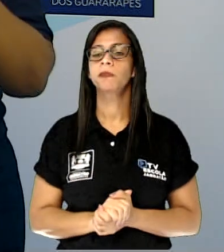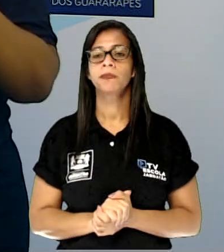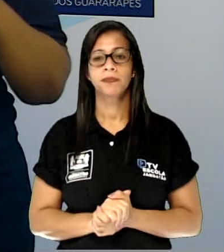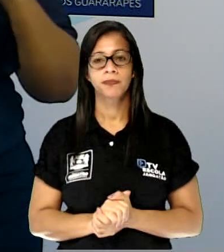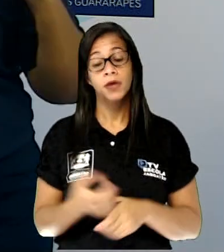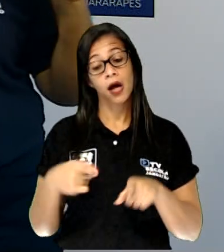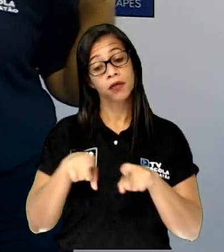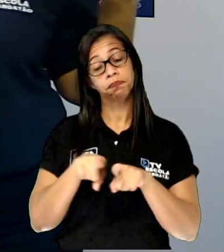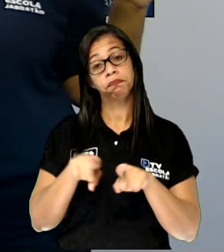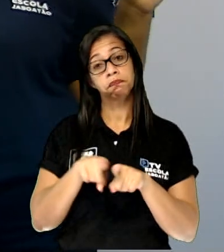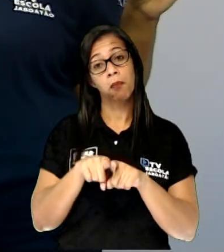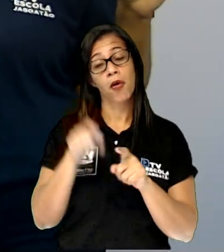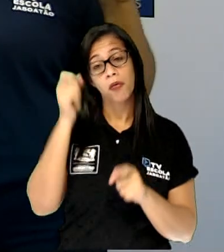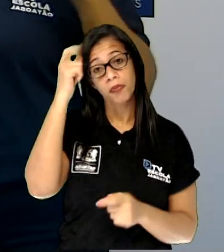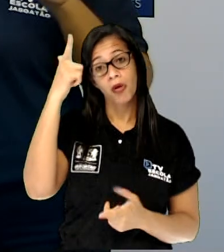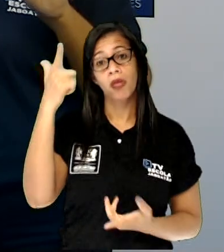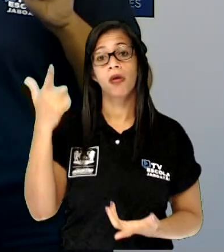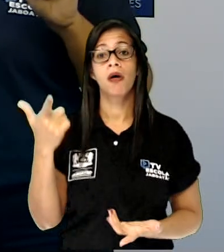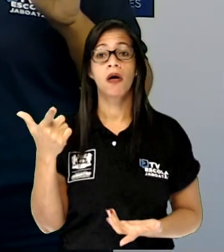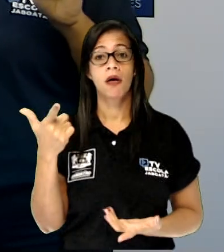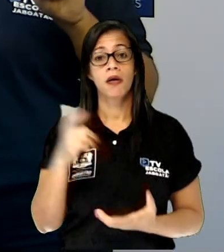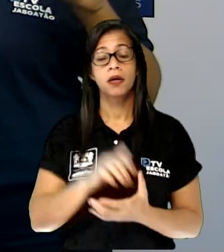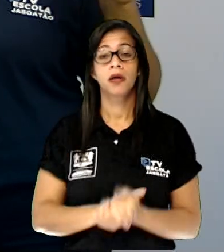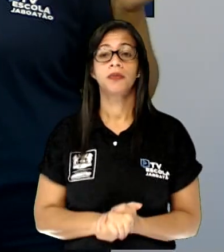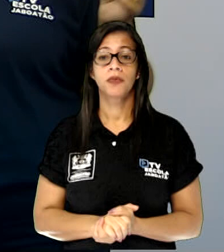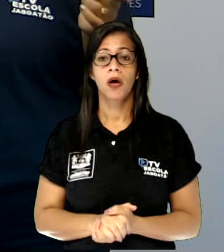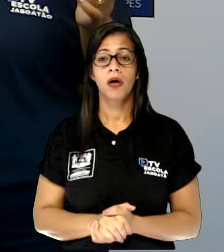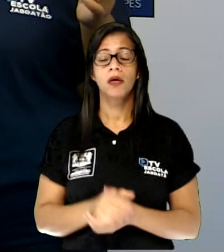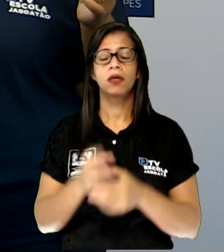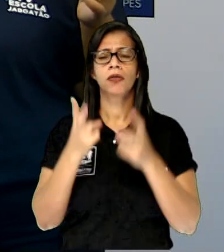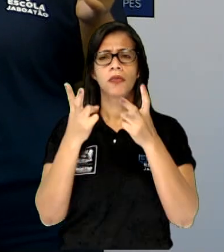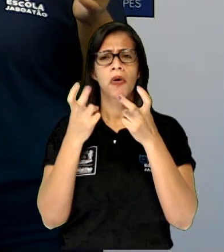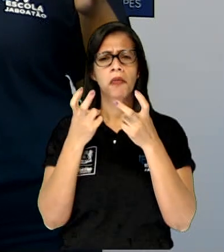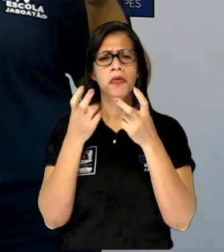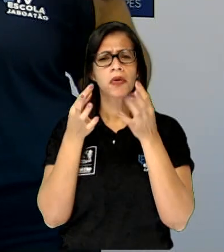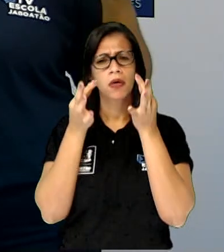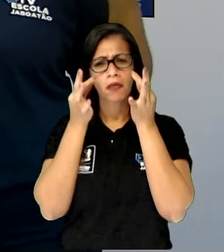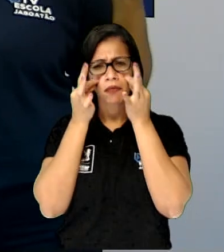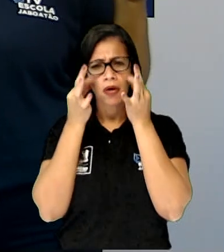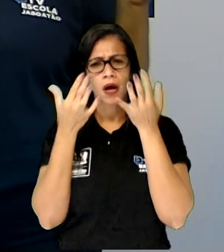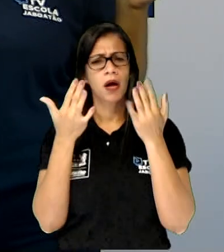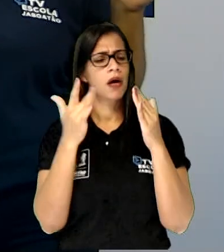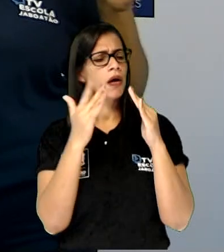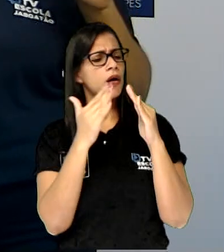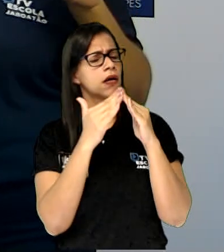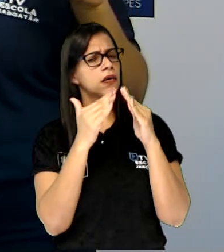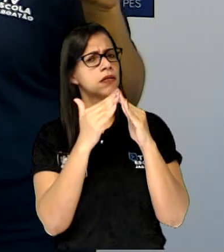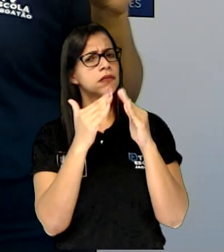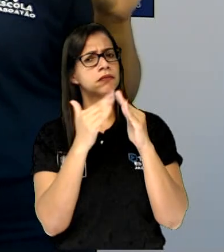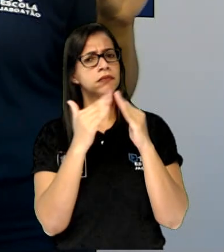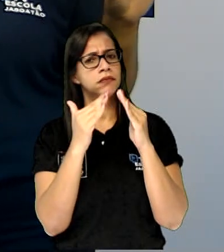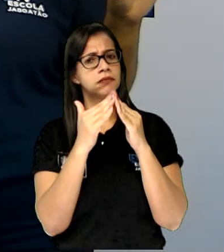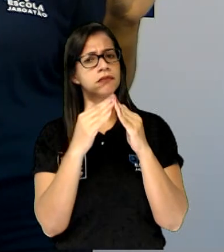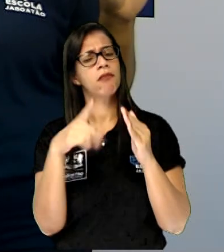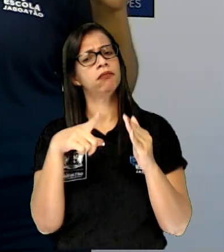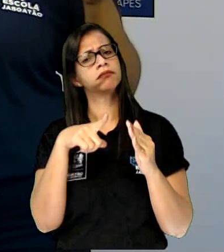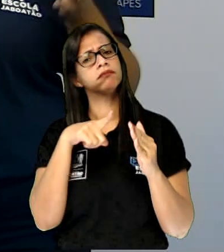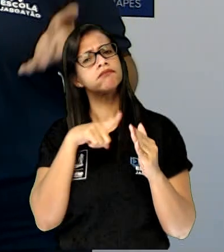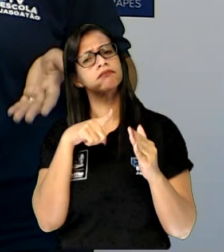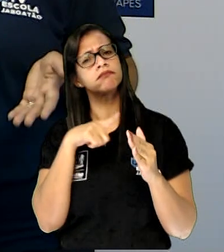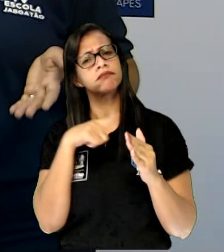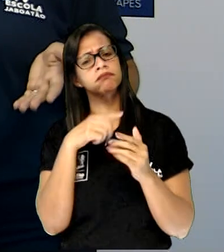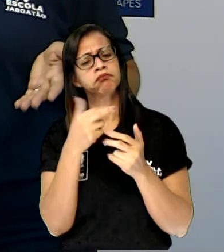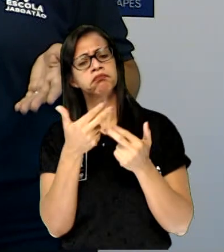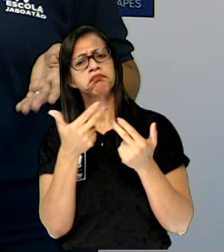Se você observar aí onde você está, na sua casa, existe alguma situação que